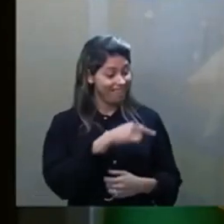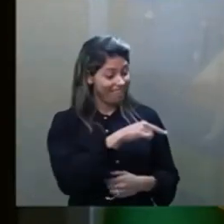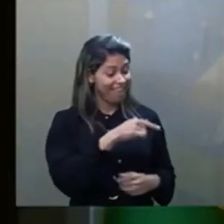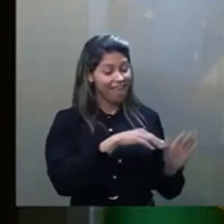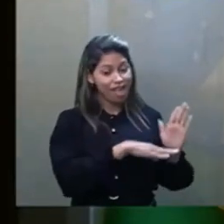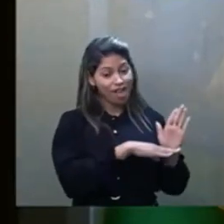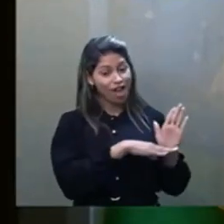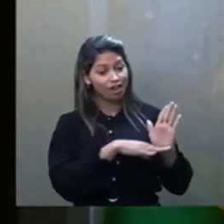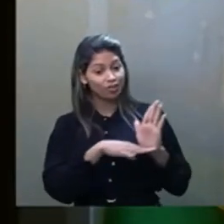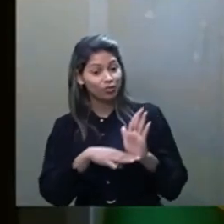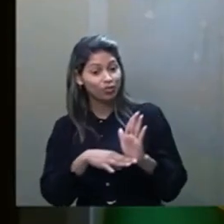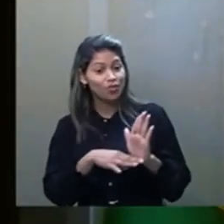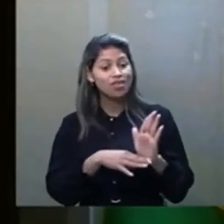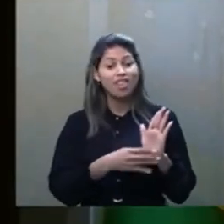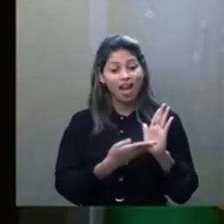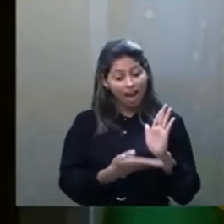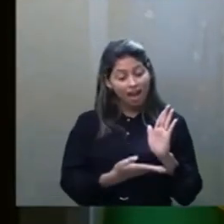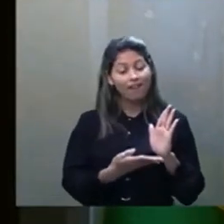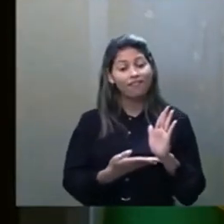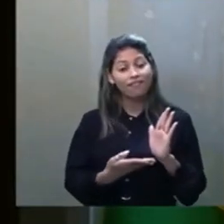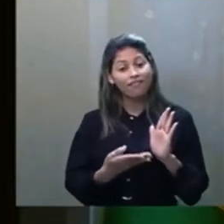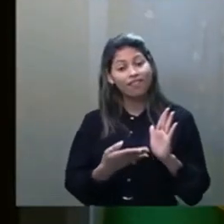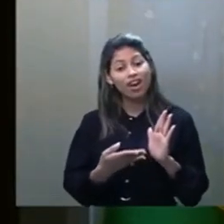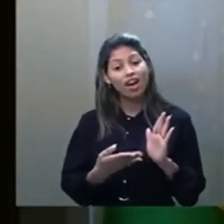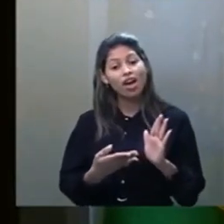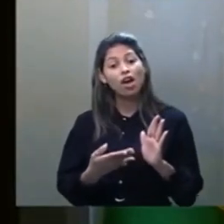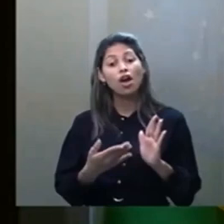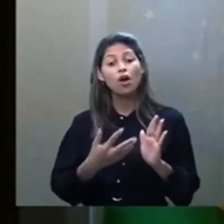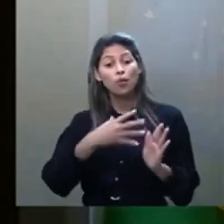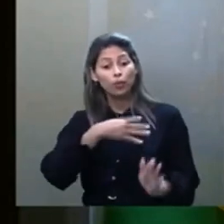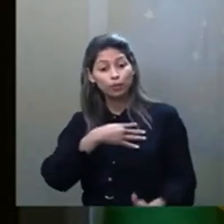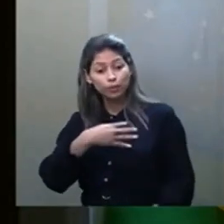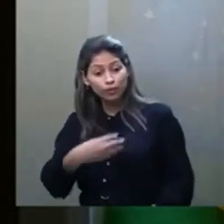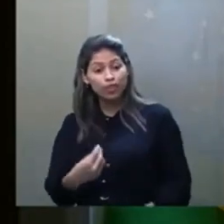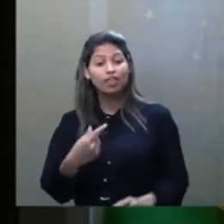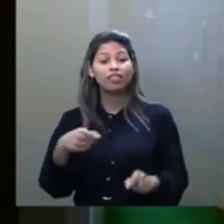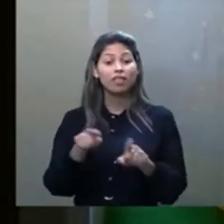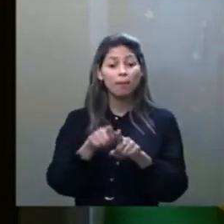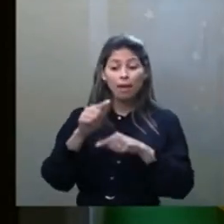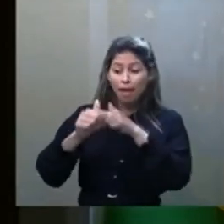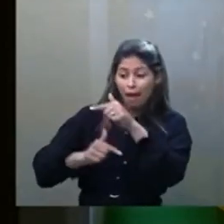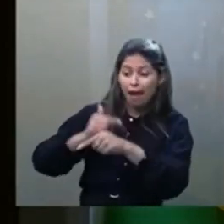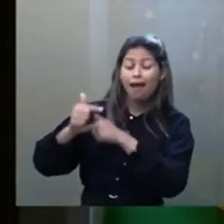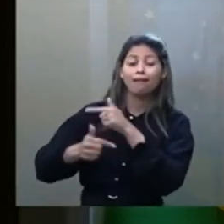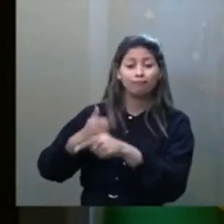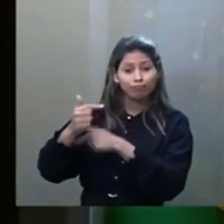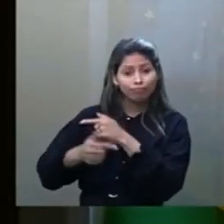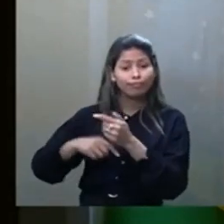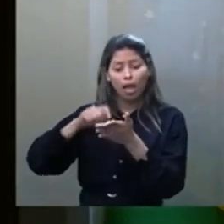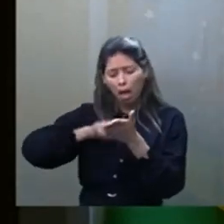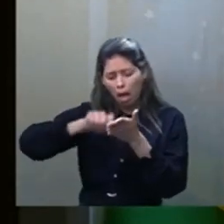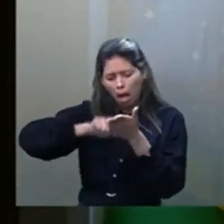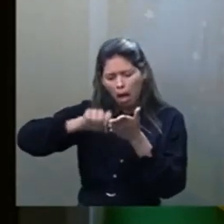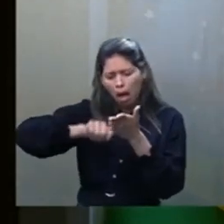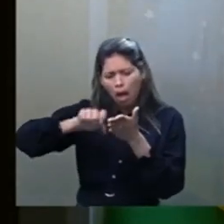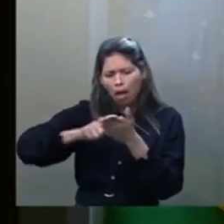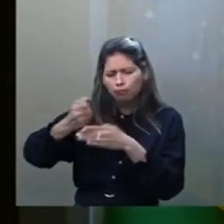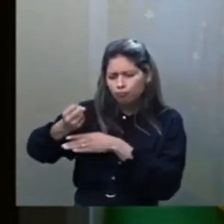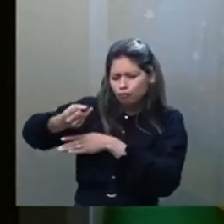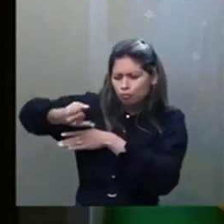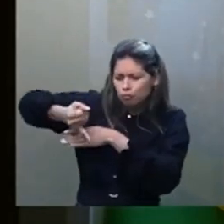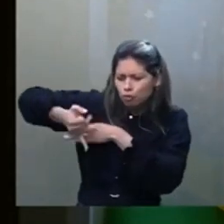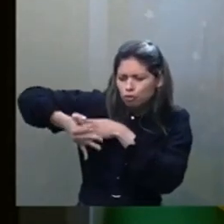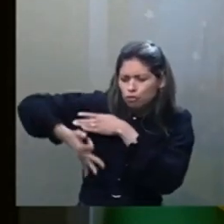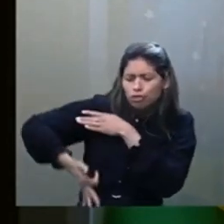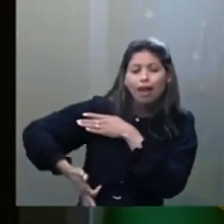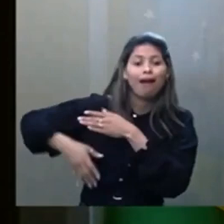das suas duas mãezinhas, e também trabalhando e psicografando na madrugada, atendendo a todos. A modéstia e a